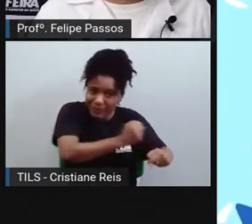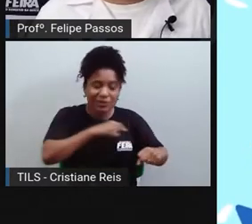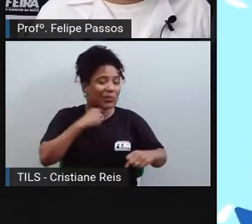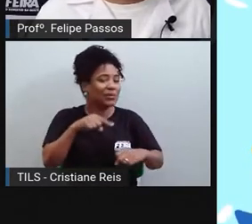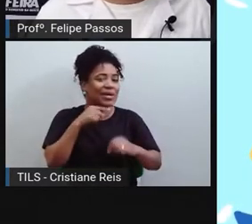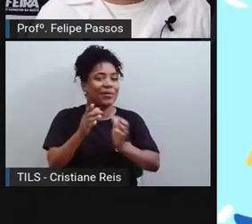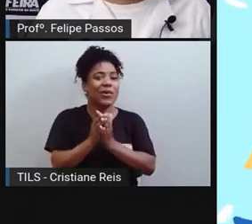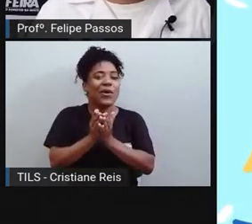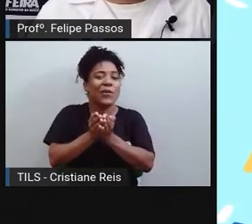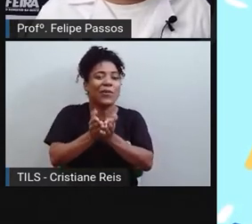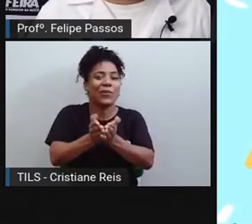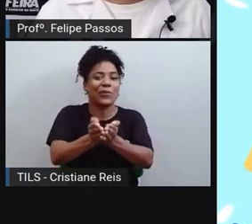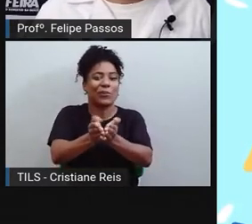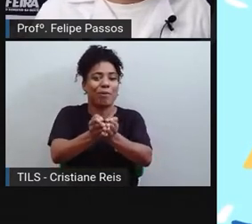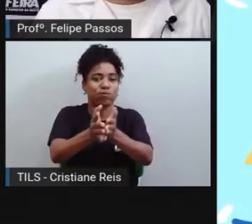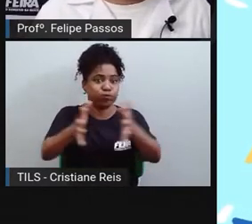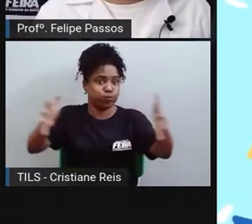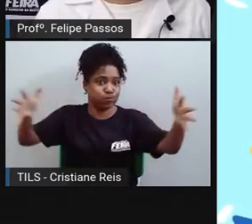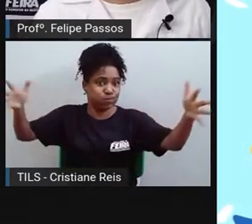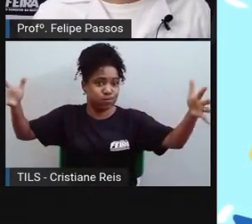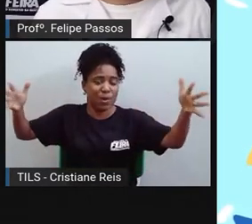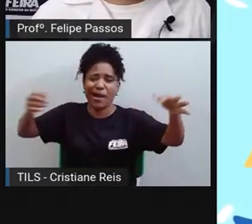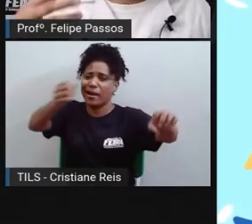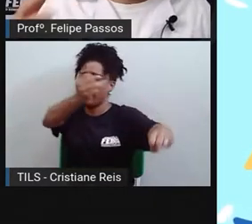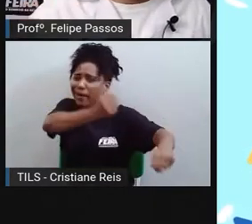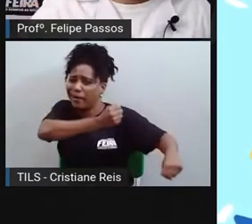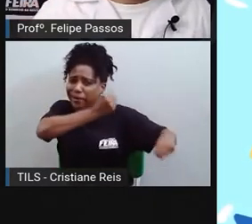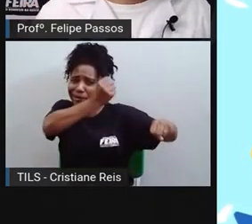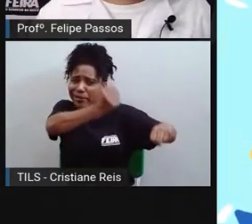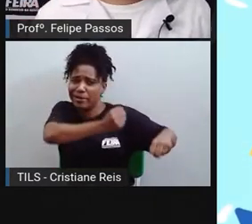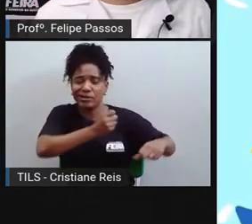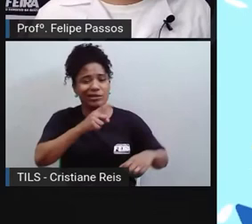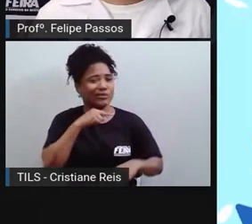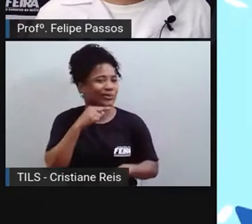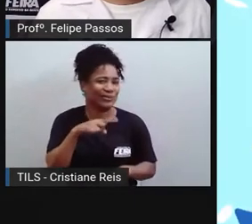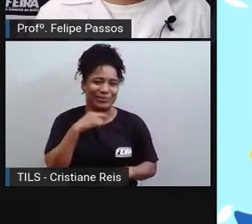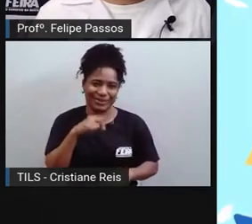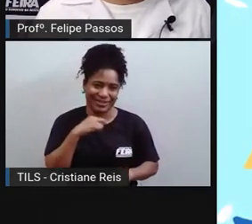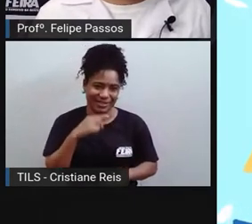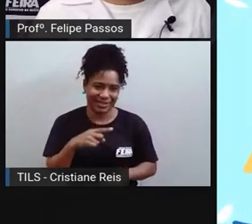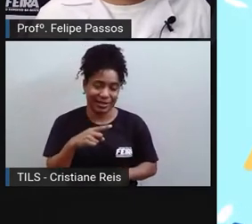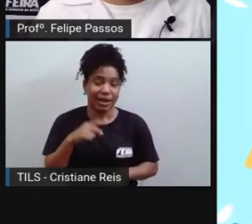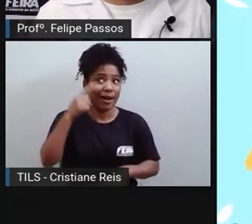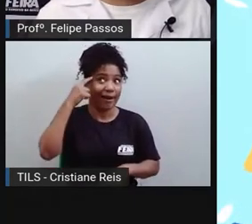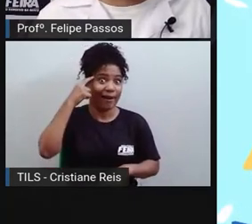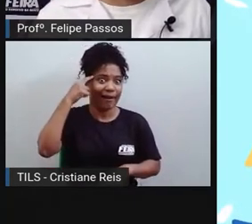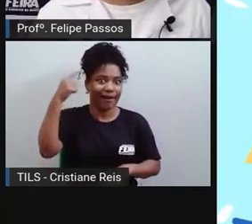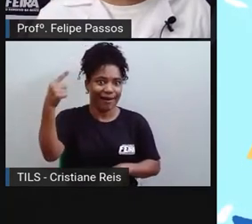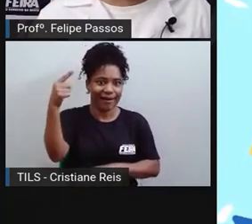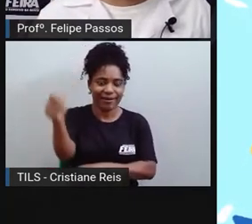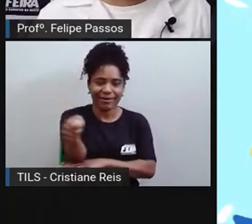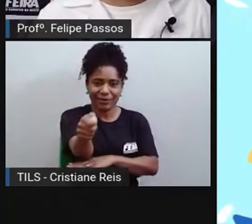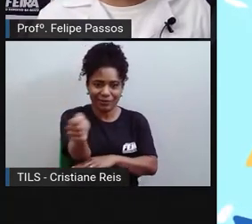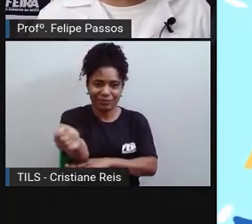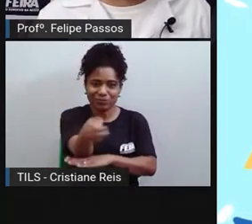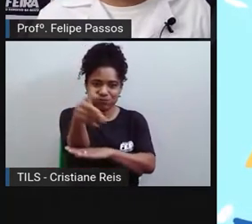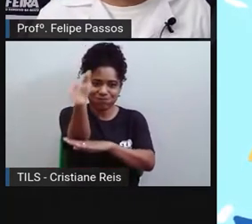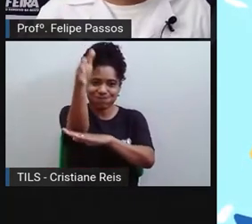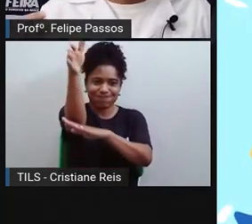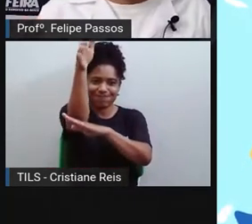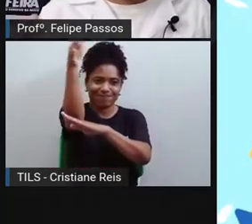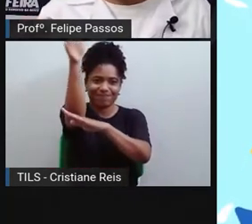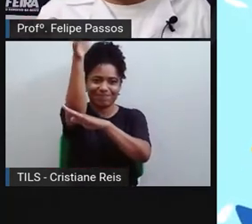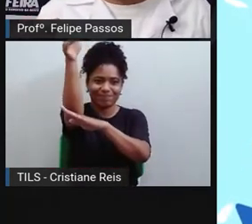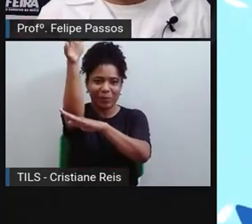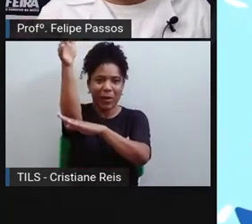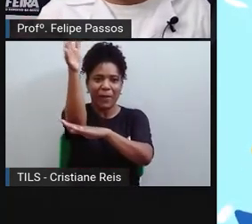Então, os barcos à vela, as caravelas, elas utilizavam justamente a força do vento, energia cinética do vento para se movimentar.